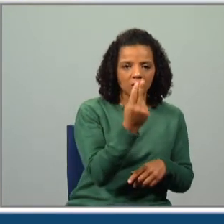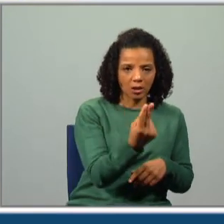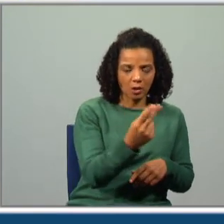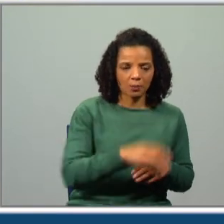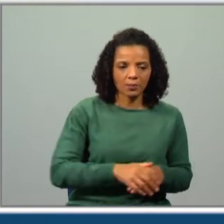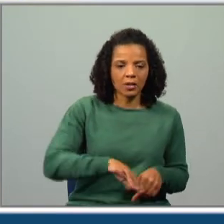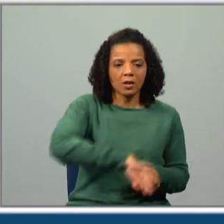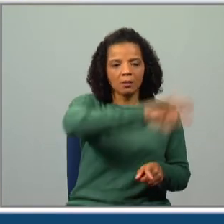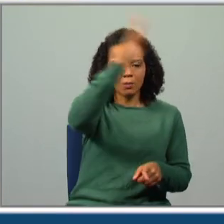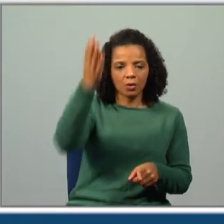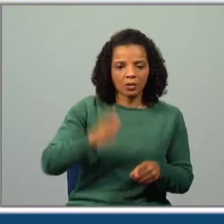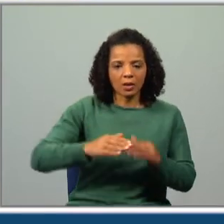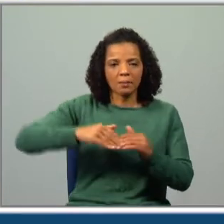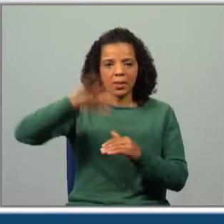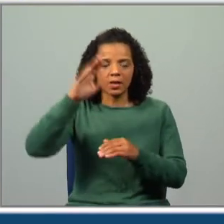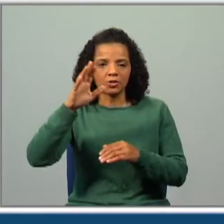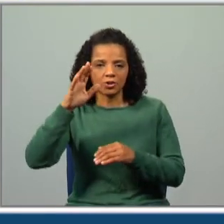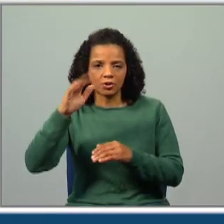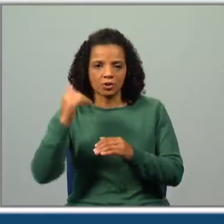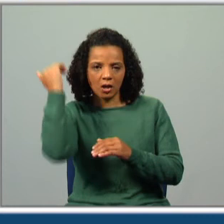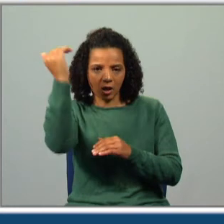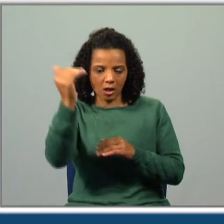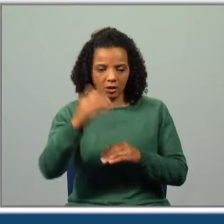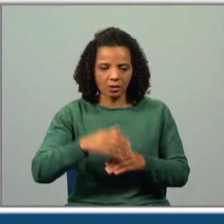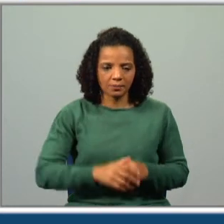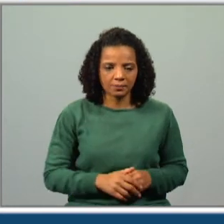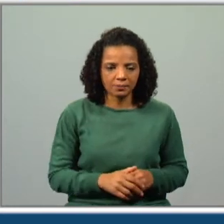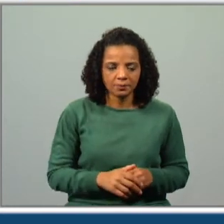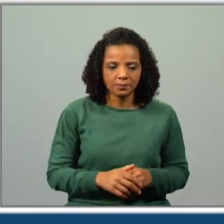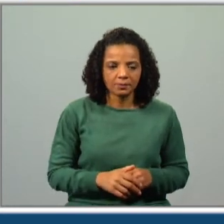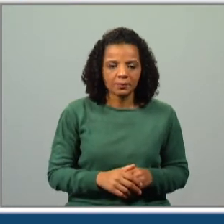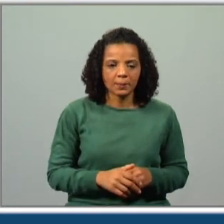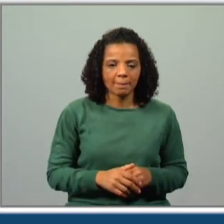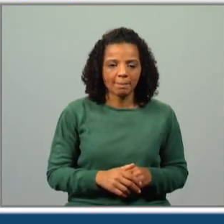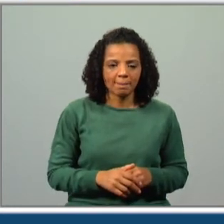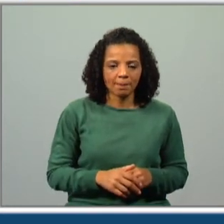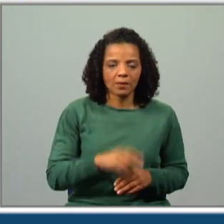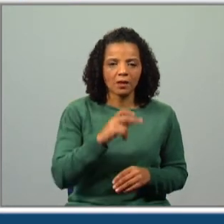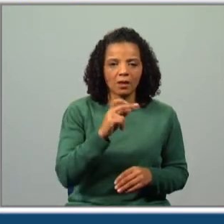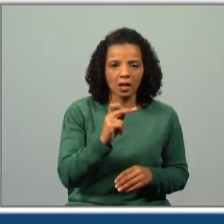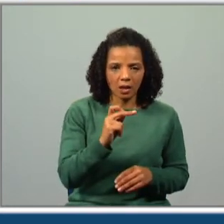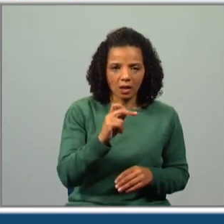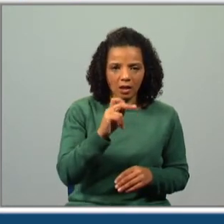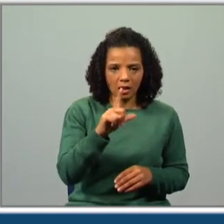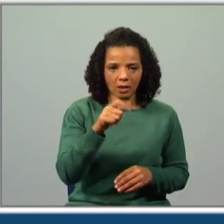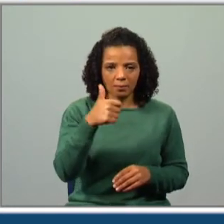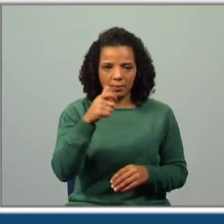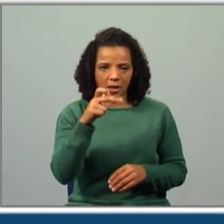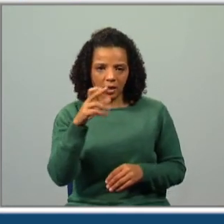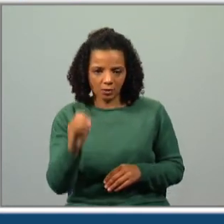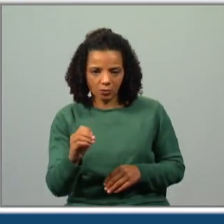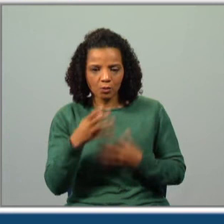A montanha era a mais alta. Superlativo relativo de superioridade. Alberto queria ser muito feliz.